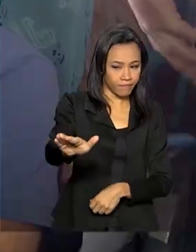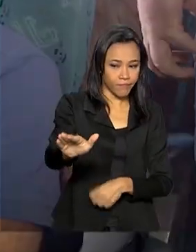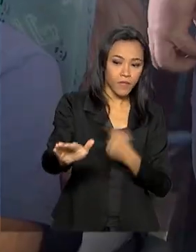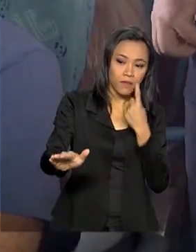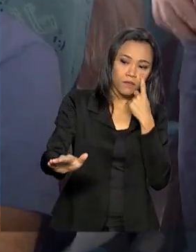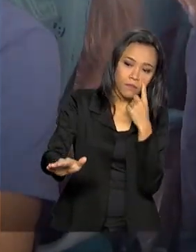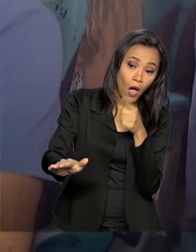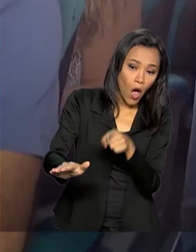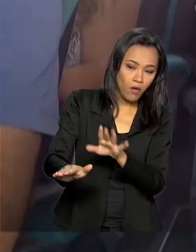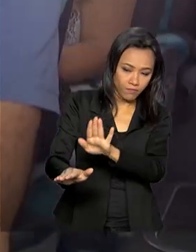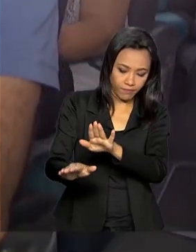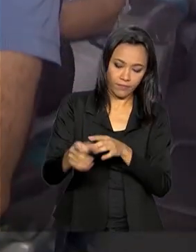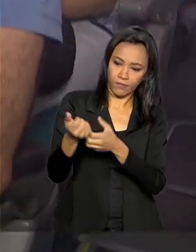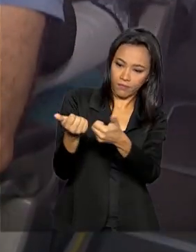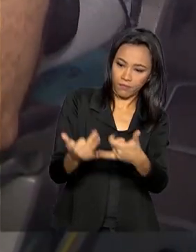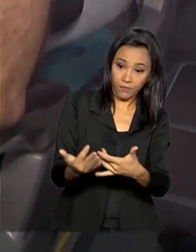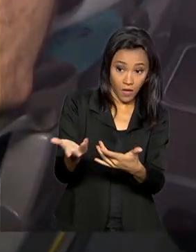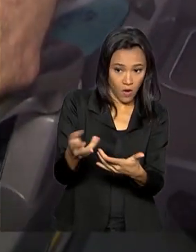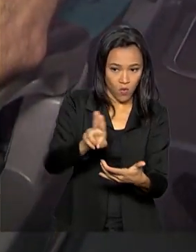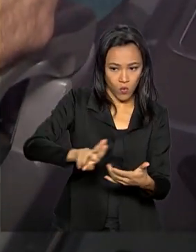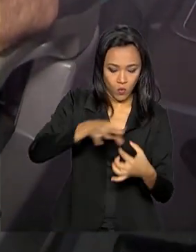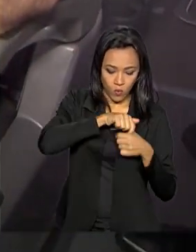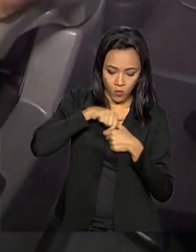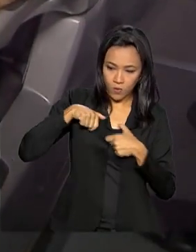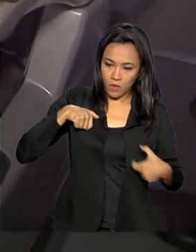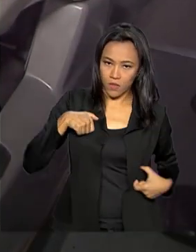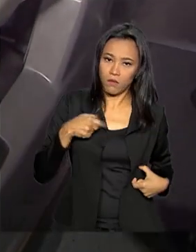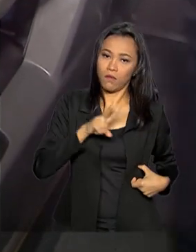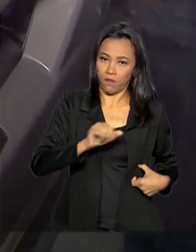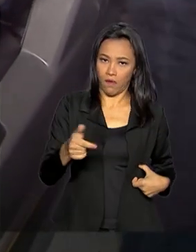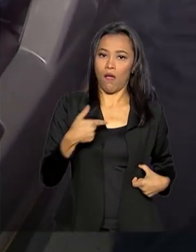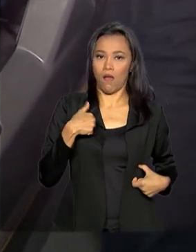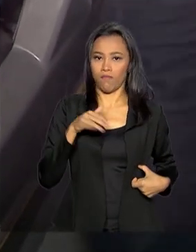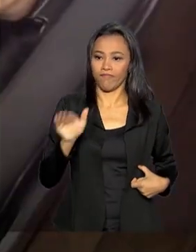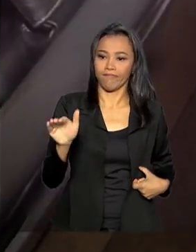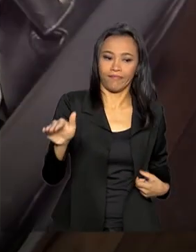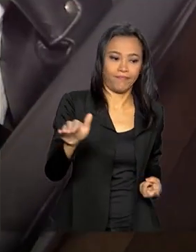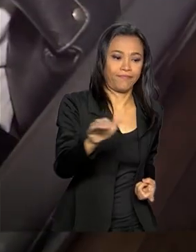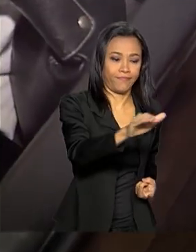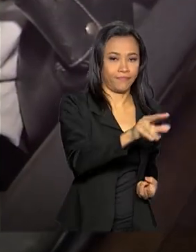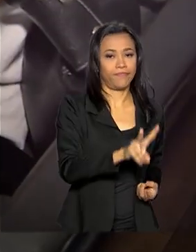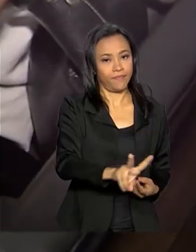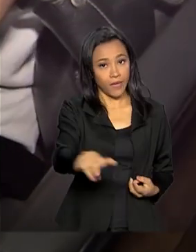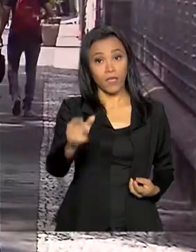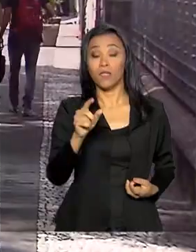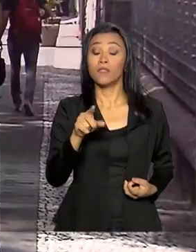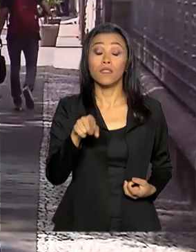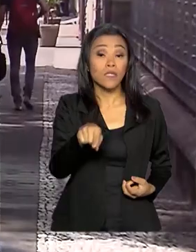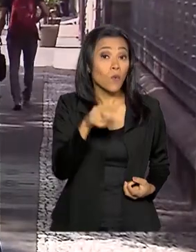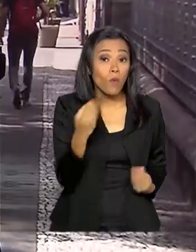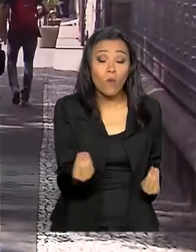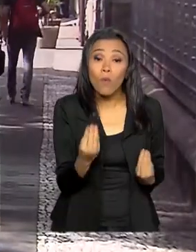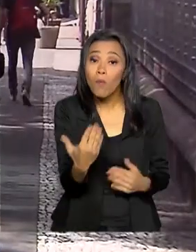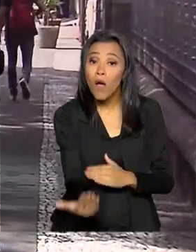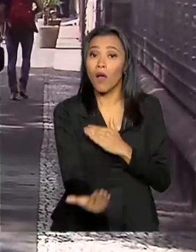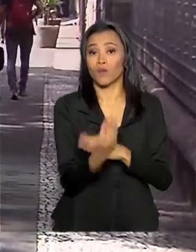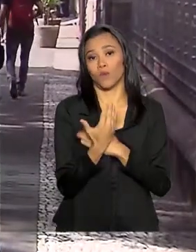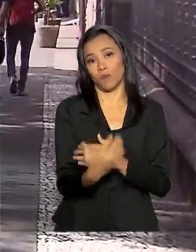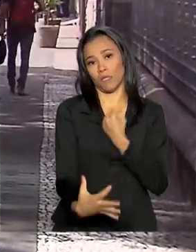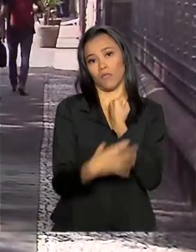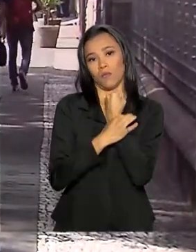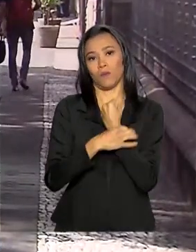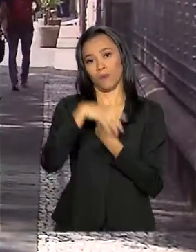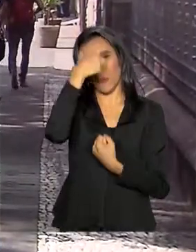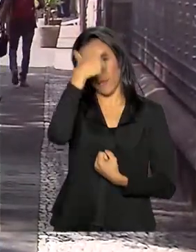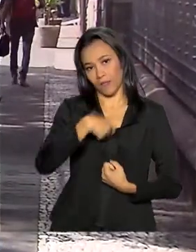conscientizá-los a respeito do uso do cinto de segurança e os benefícios que ele pode trazer para a segurança